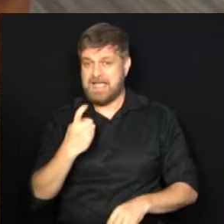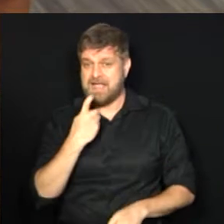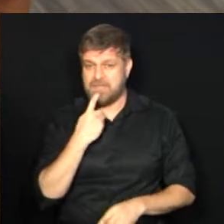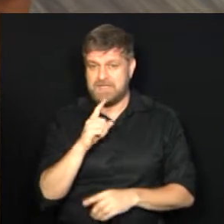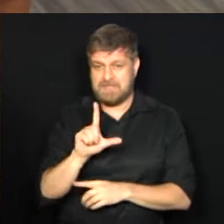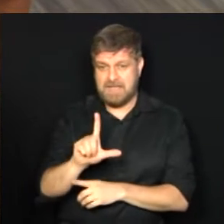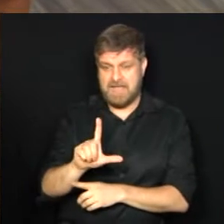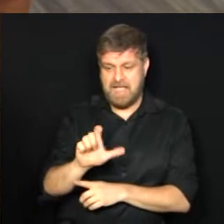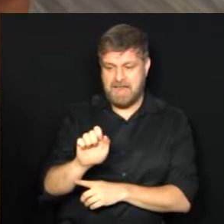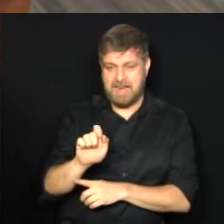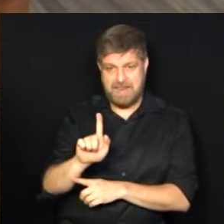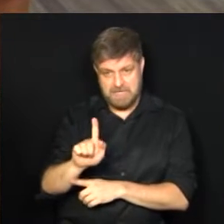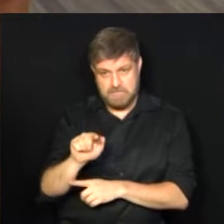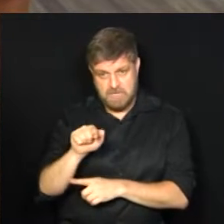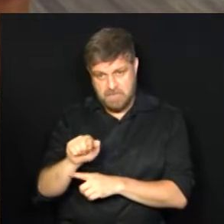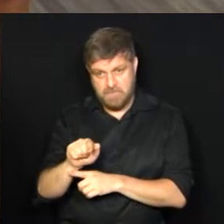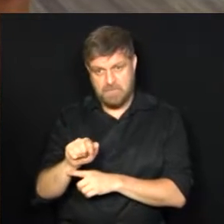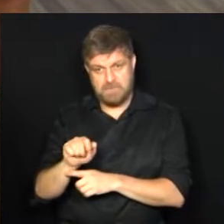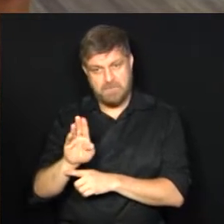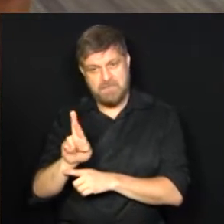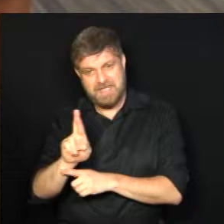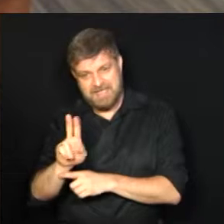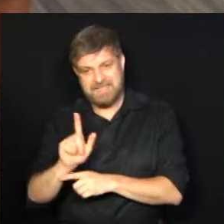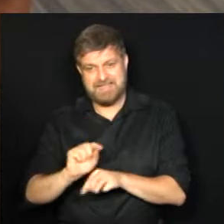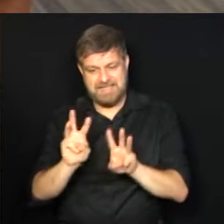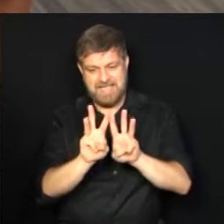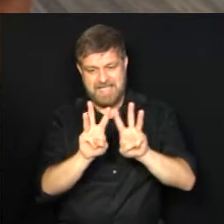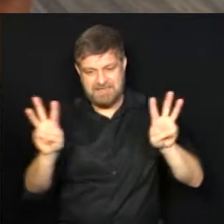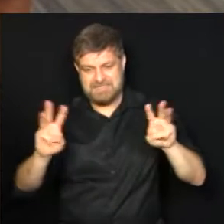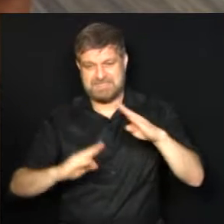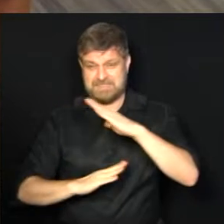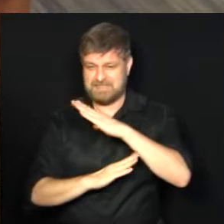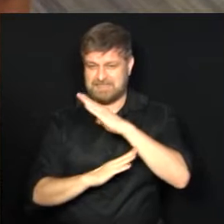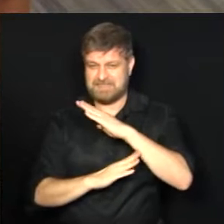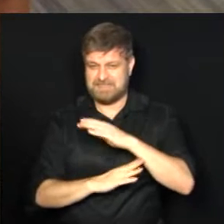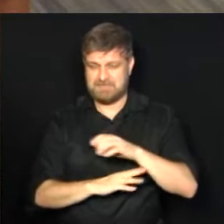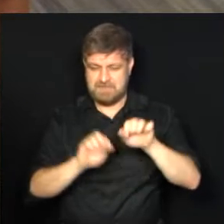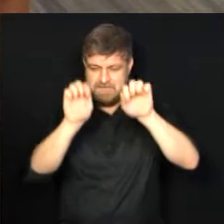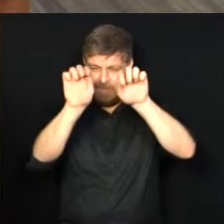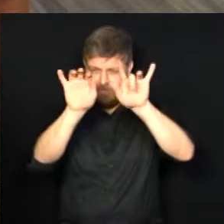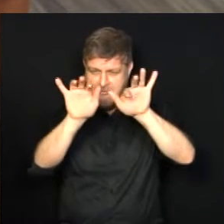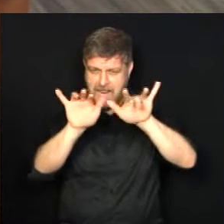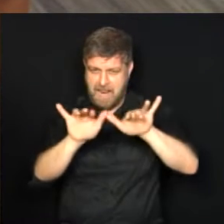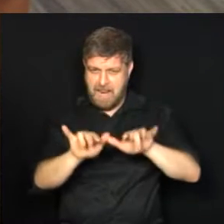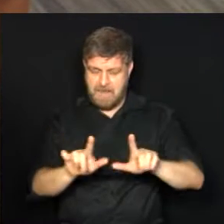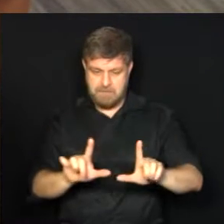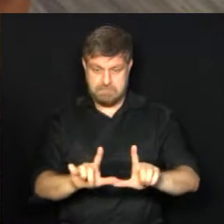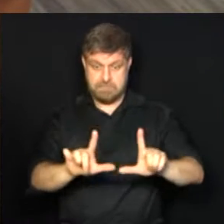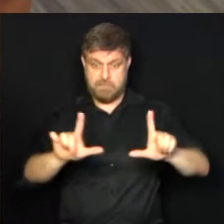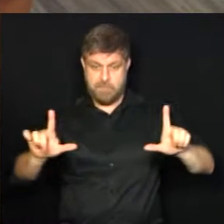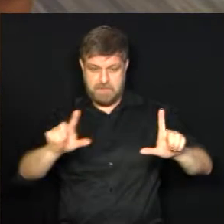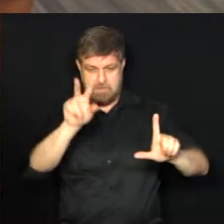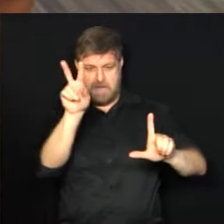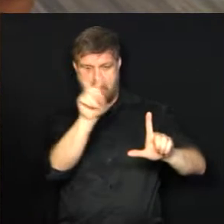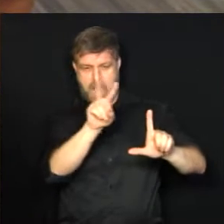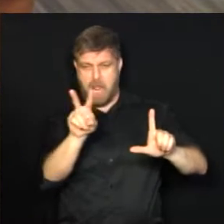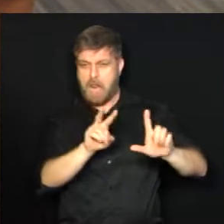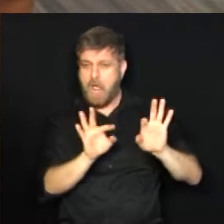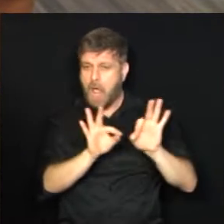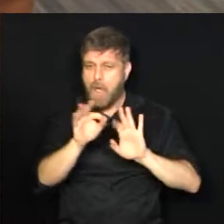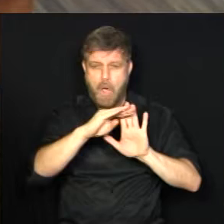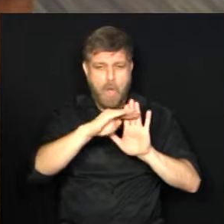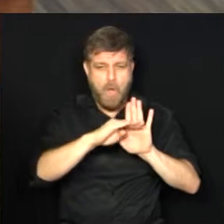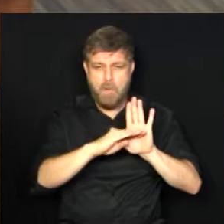.br. É só entrar no site aqui da Câmara e aí você pode ler na íntegra todos os projetos que serão